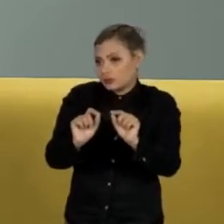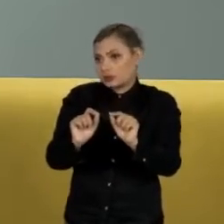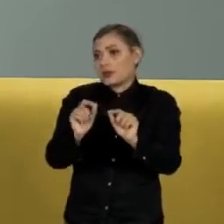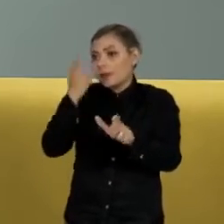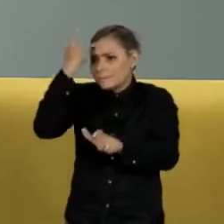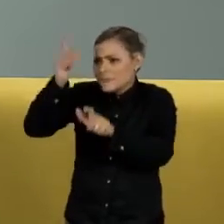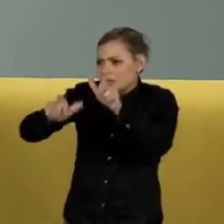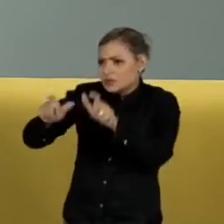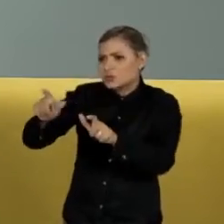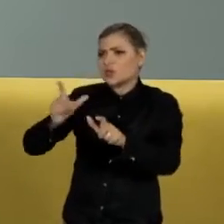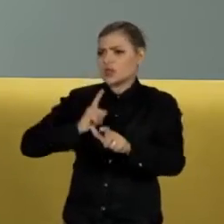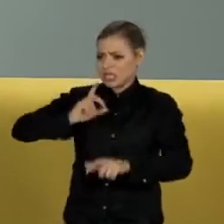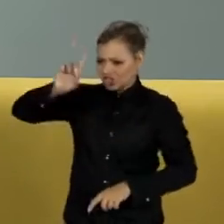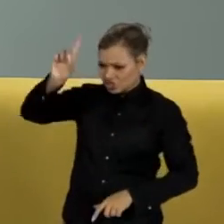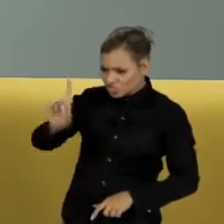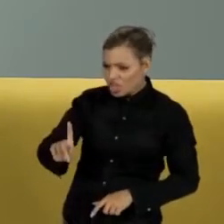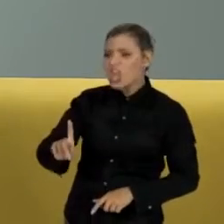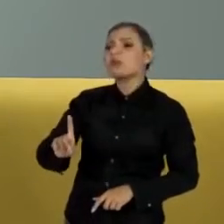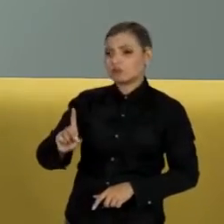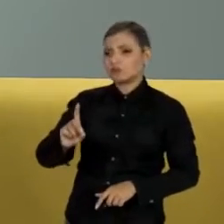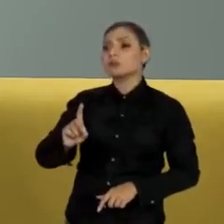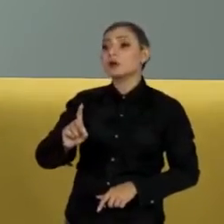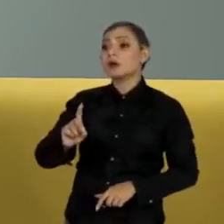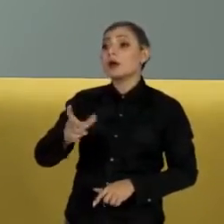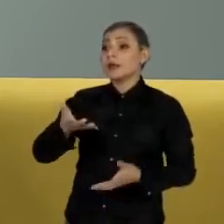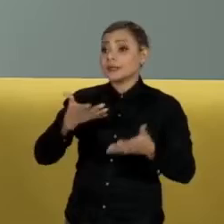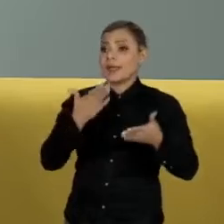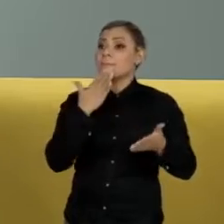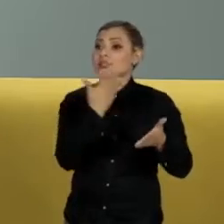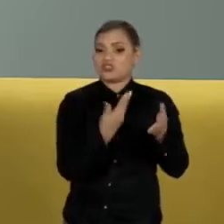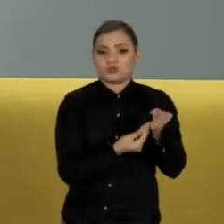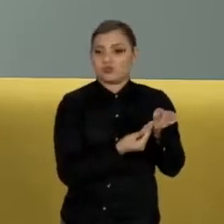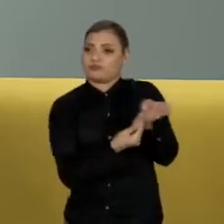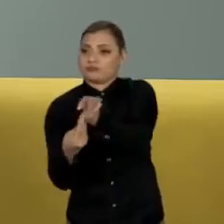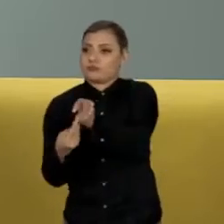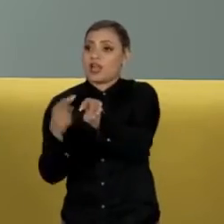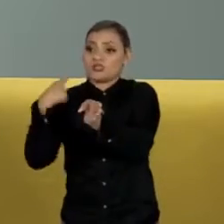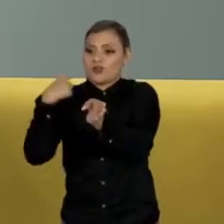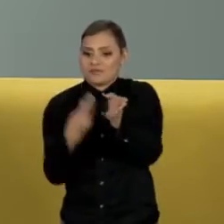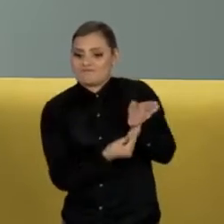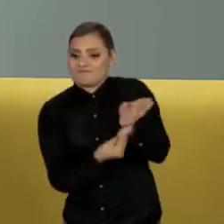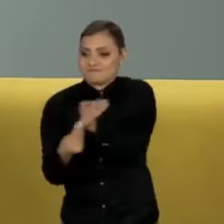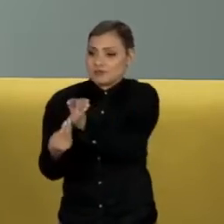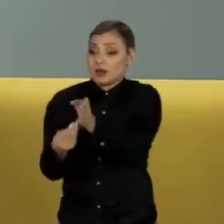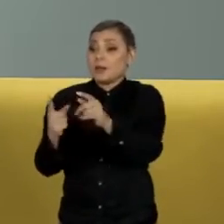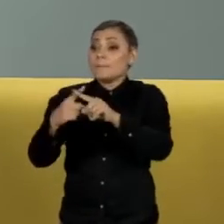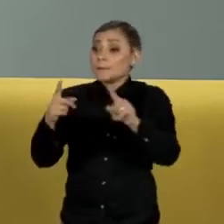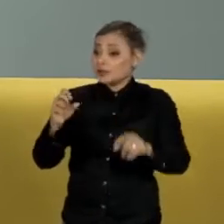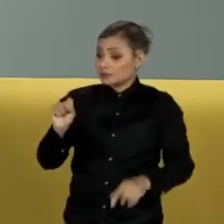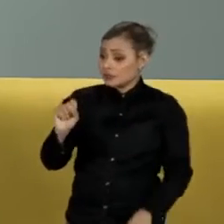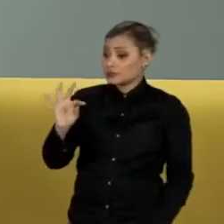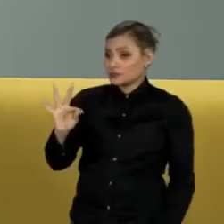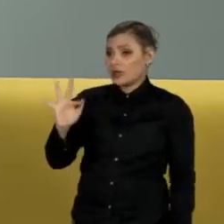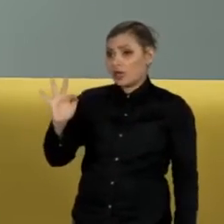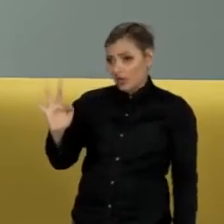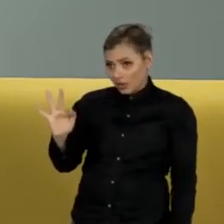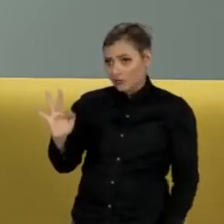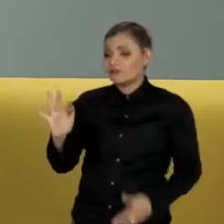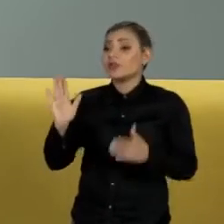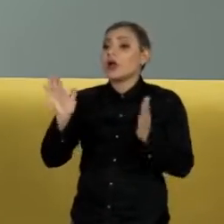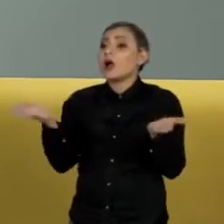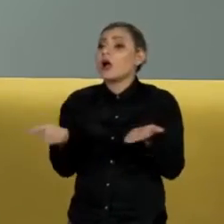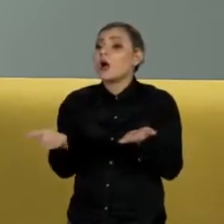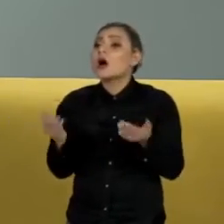que se acham com direito passam a requerer isso. Agora, o Supremo deixou uma janela